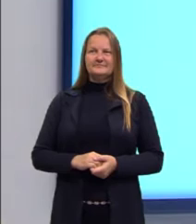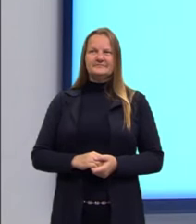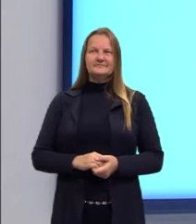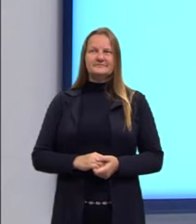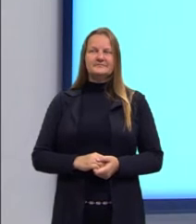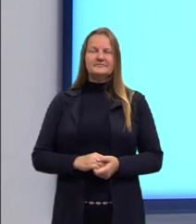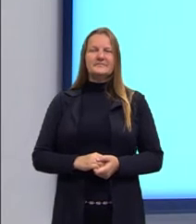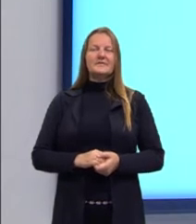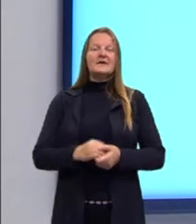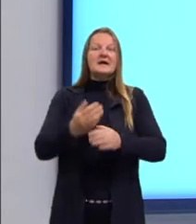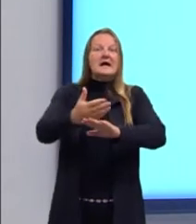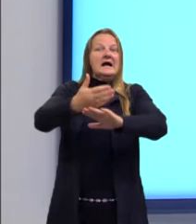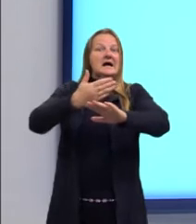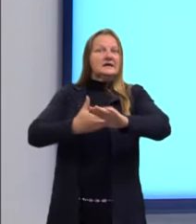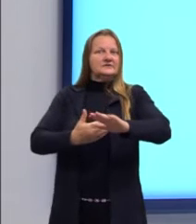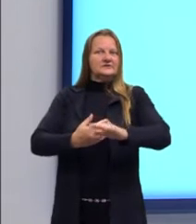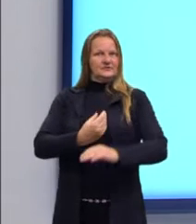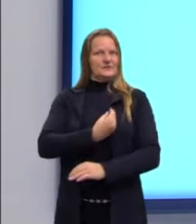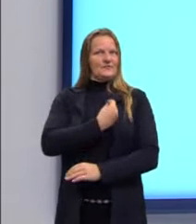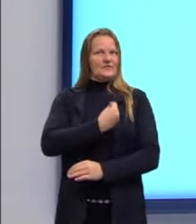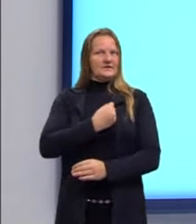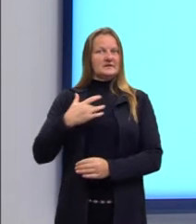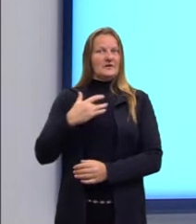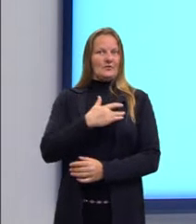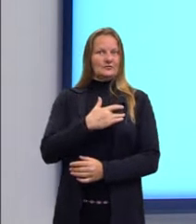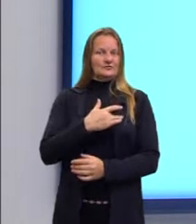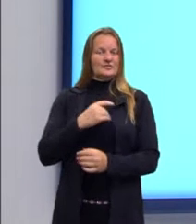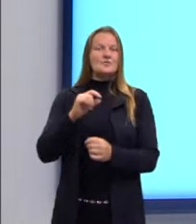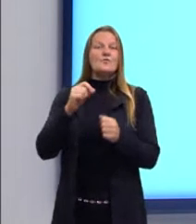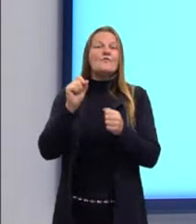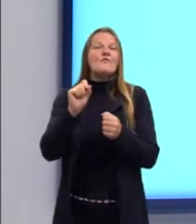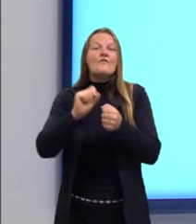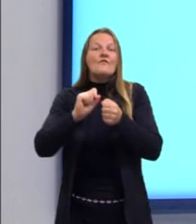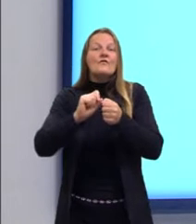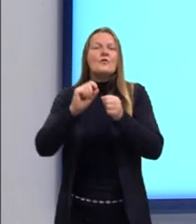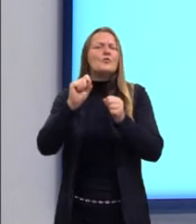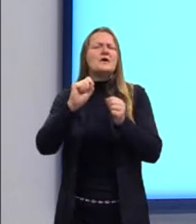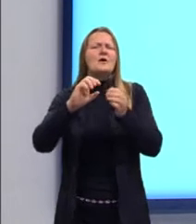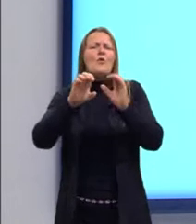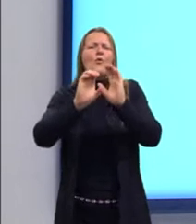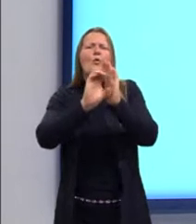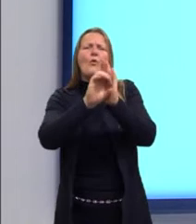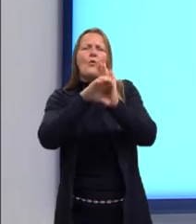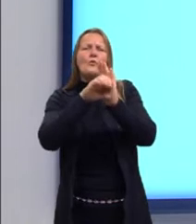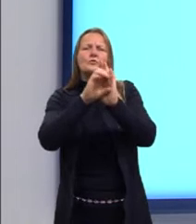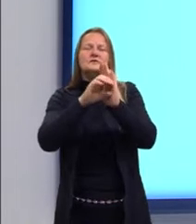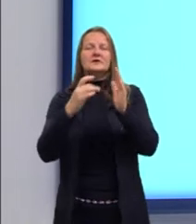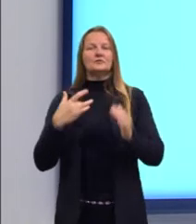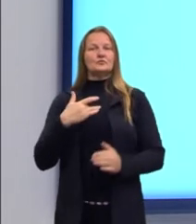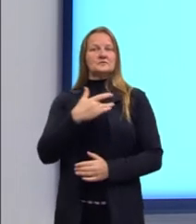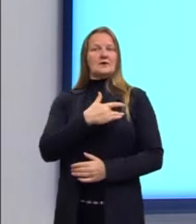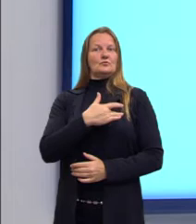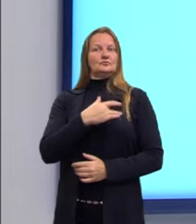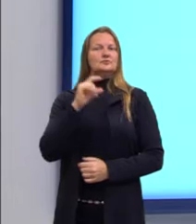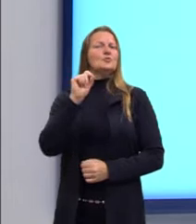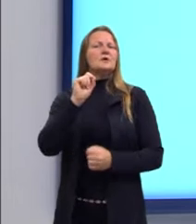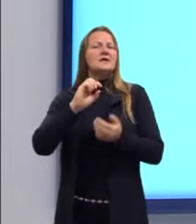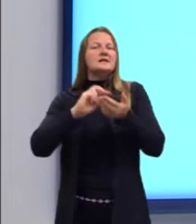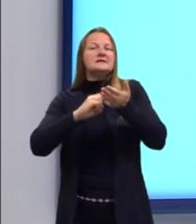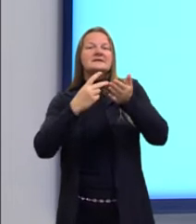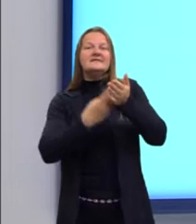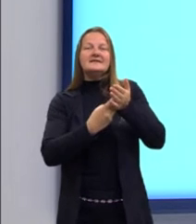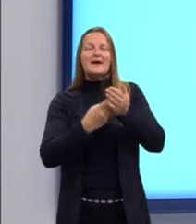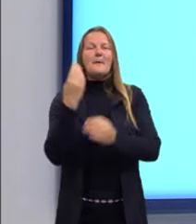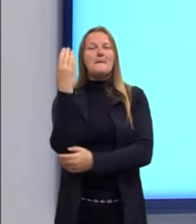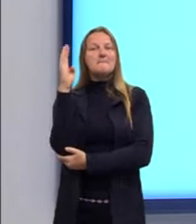Bom, antes de falar então sobre vida saudável, vamos ver o que é, qual é o conceito de saúde, né? Como uma boa